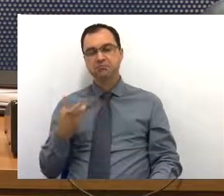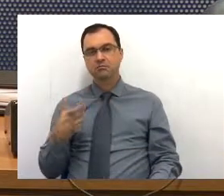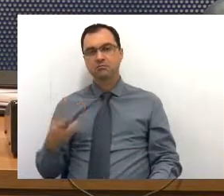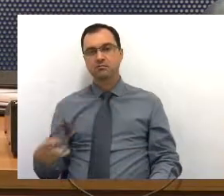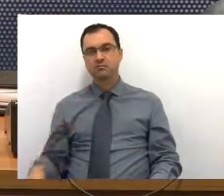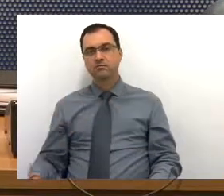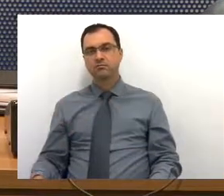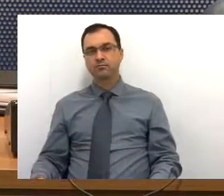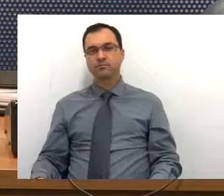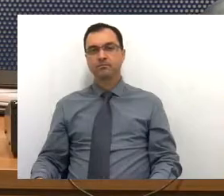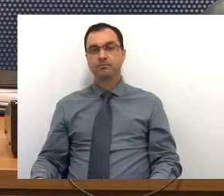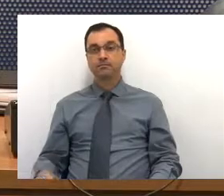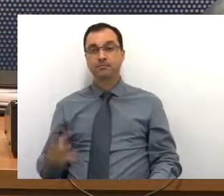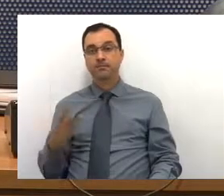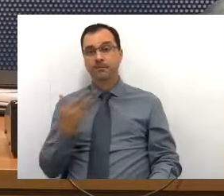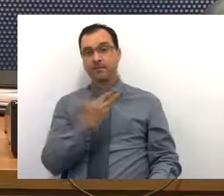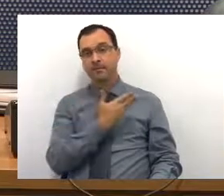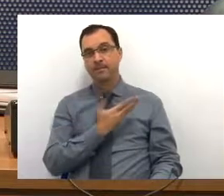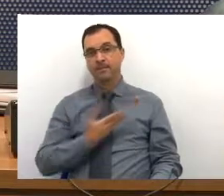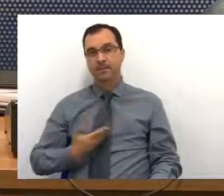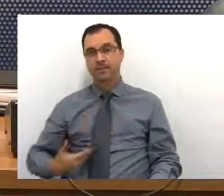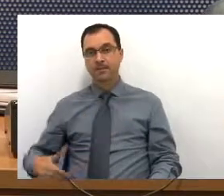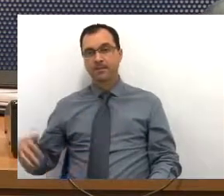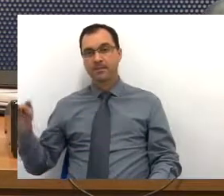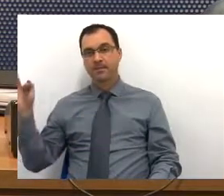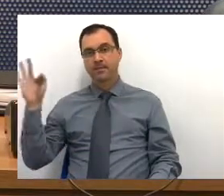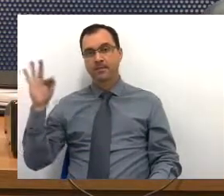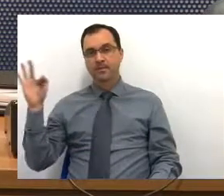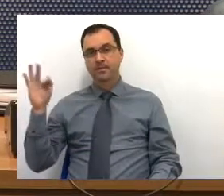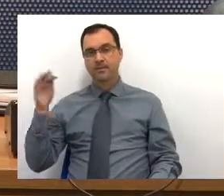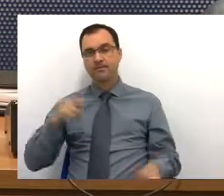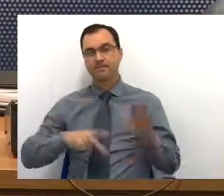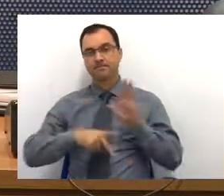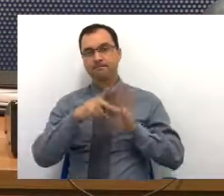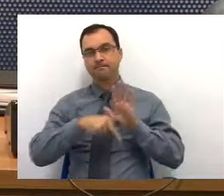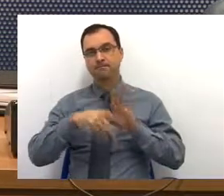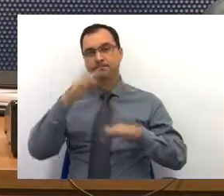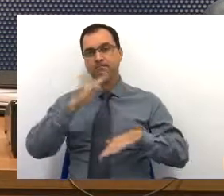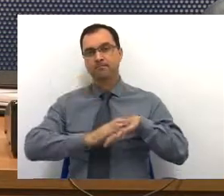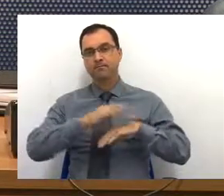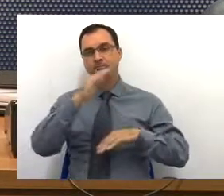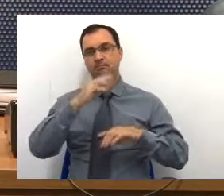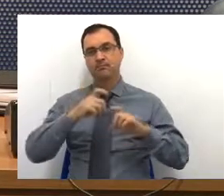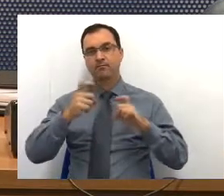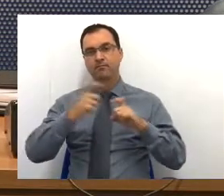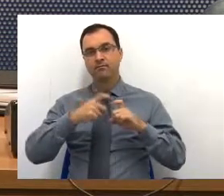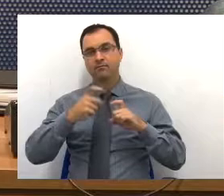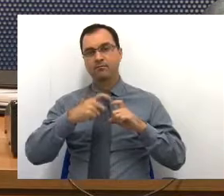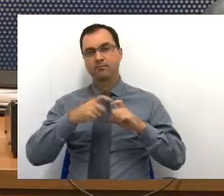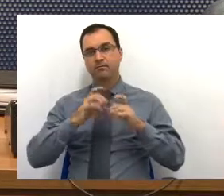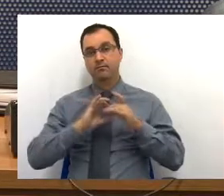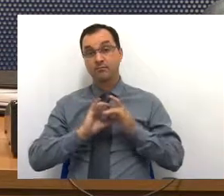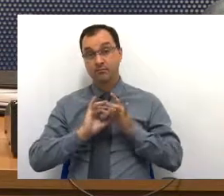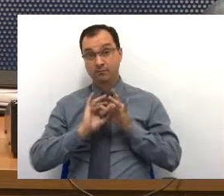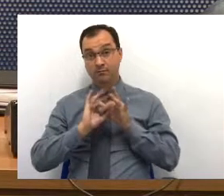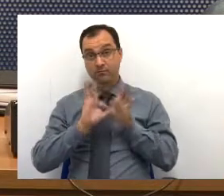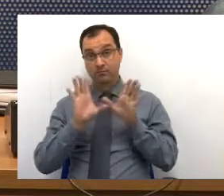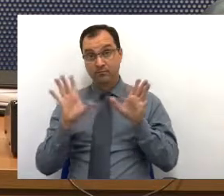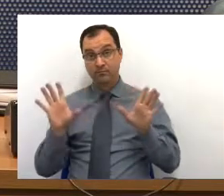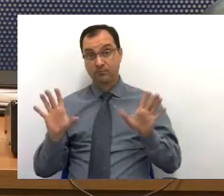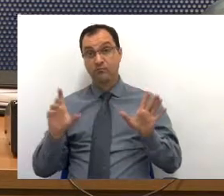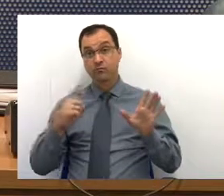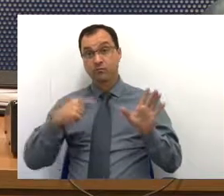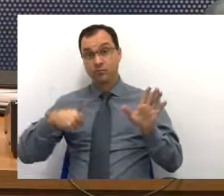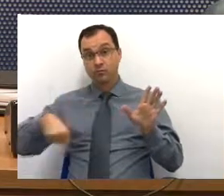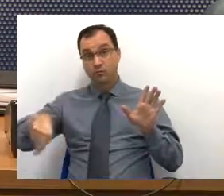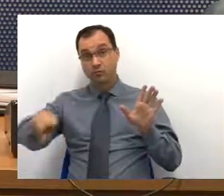O governo federal, dentro do programa Mais Médico, abriu a possibilidade dos